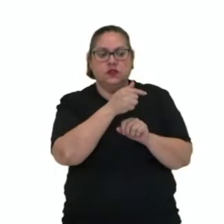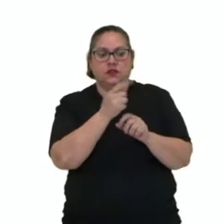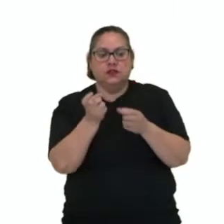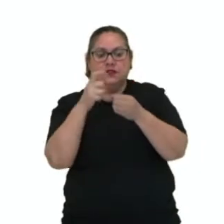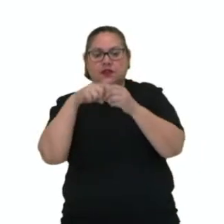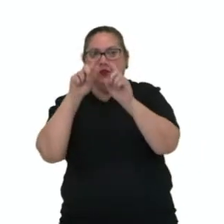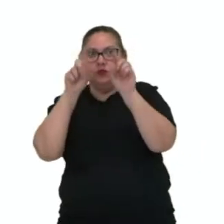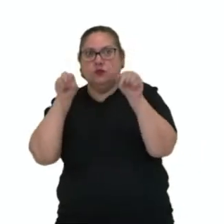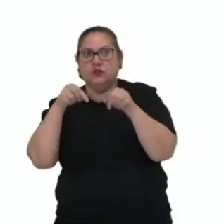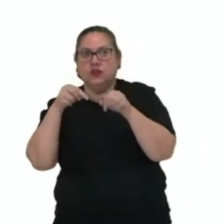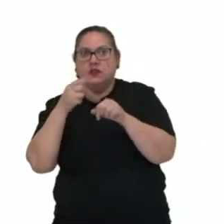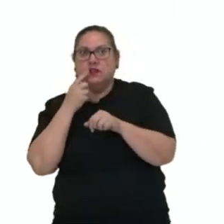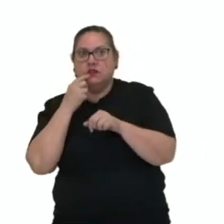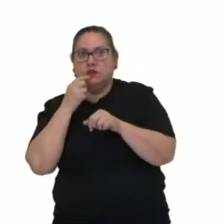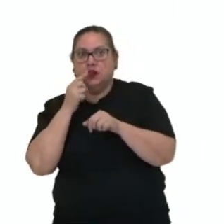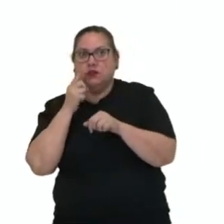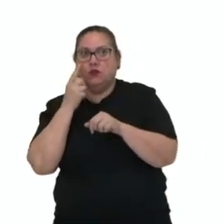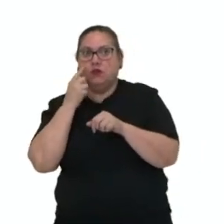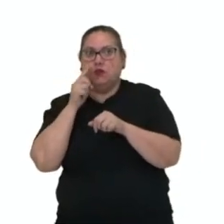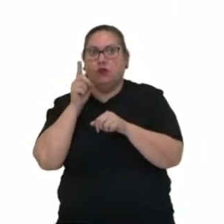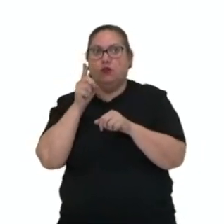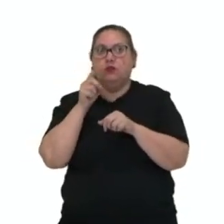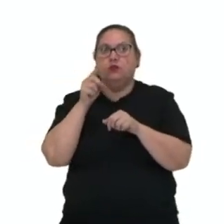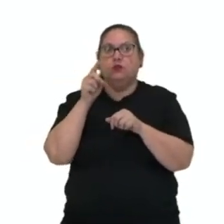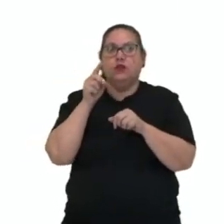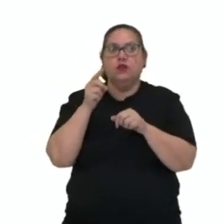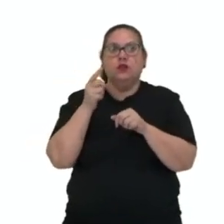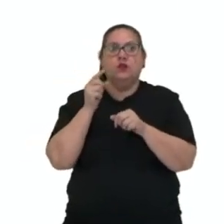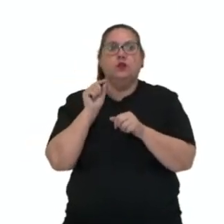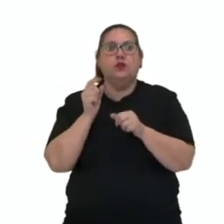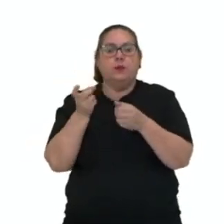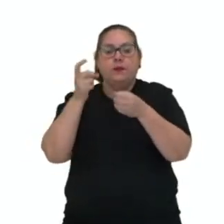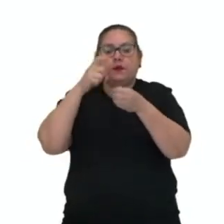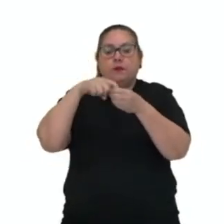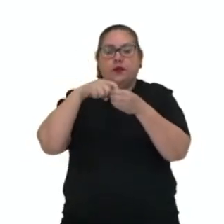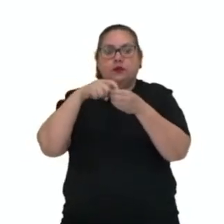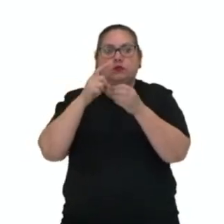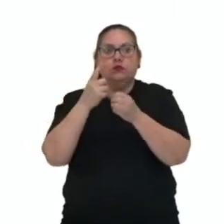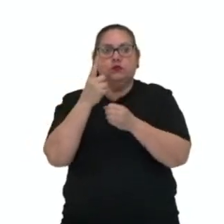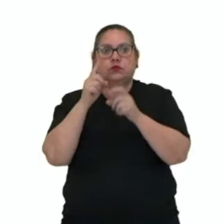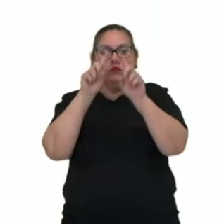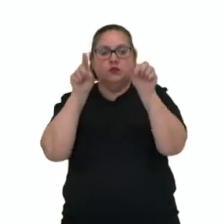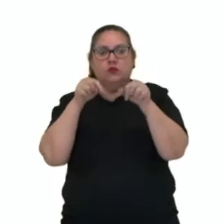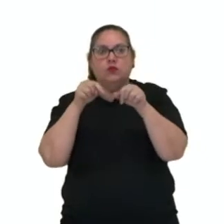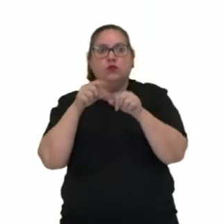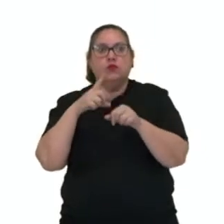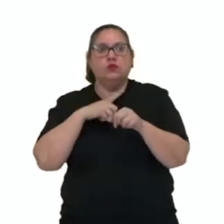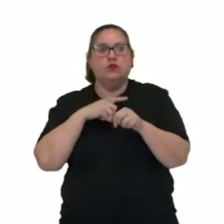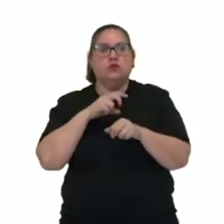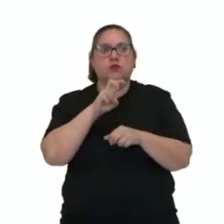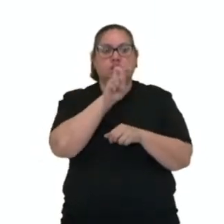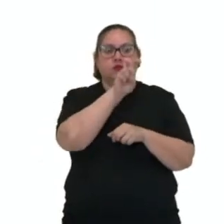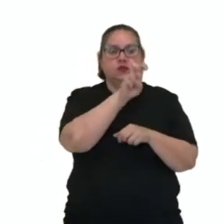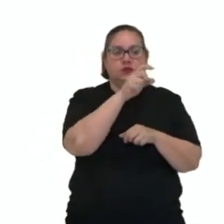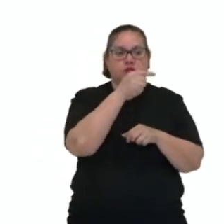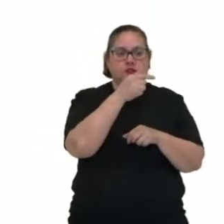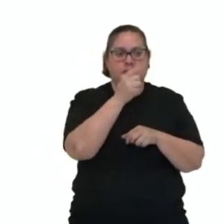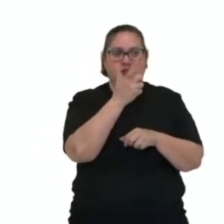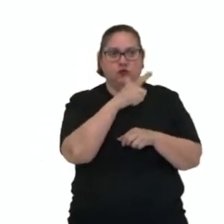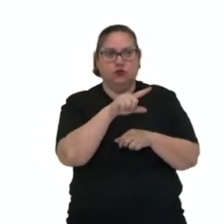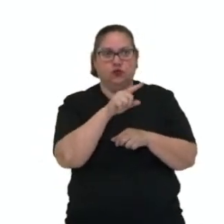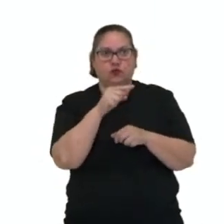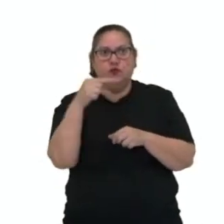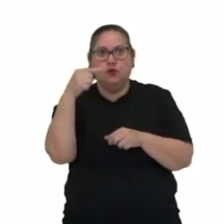parênteses, que está em vermelho aqui. Resolvendo ali, o que está dentro do parênteses, o que que nós vamos ter? Vamos repetir o 57